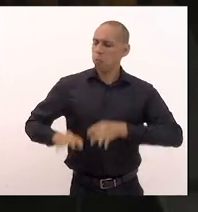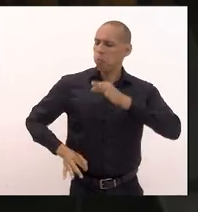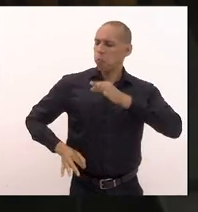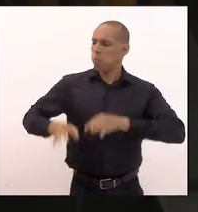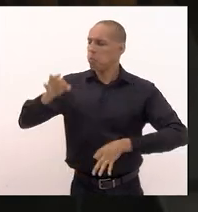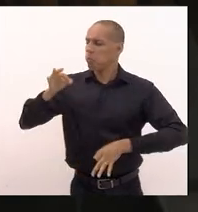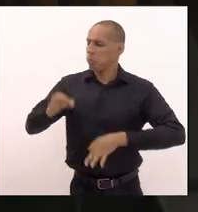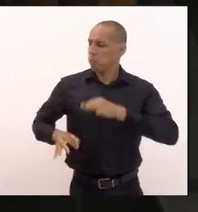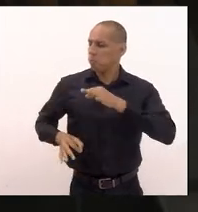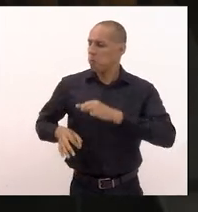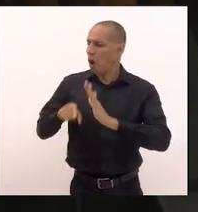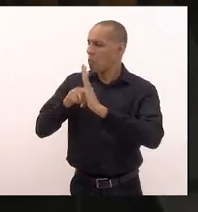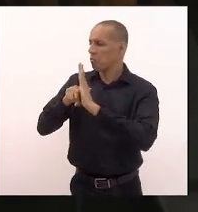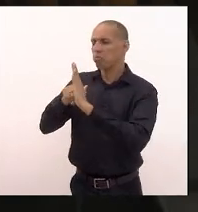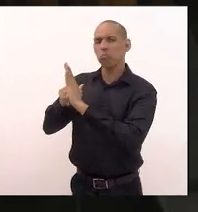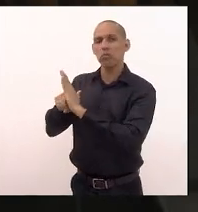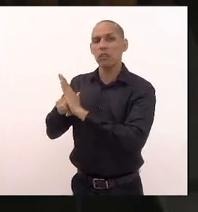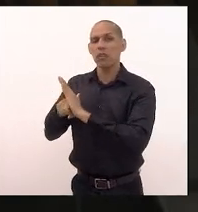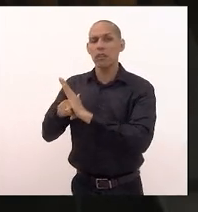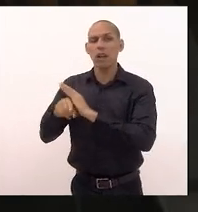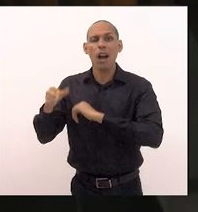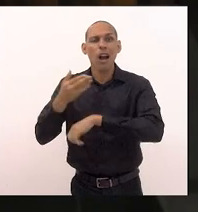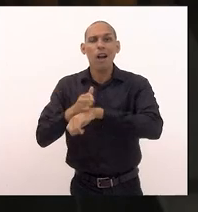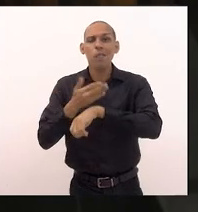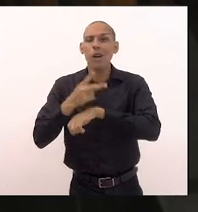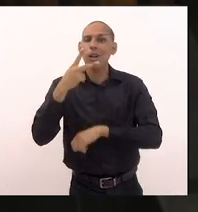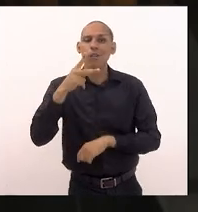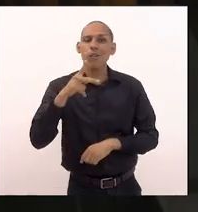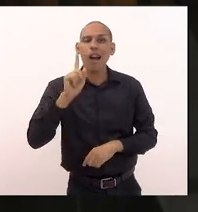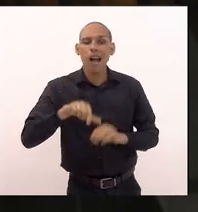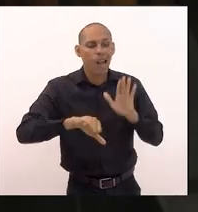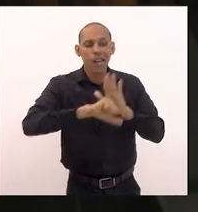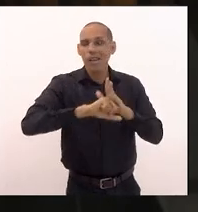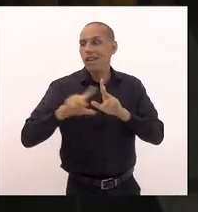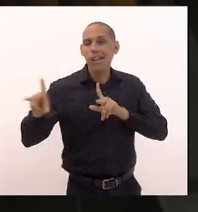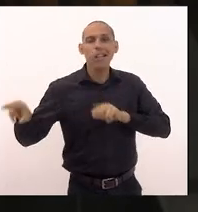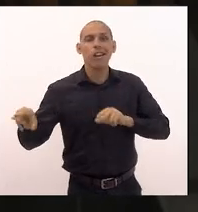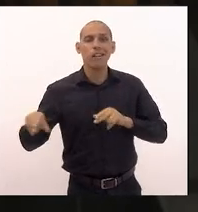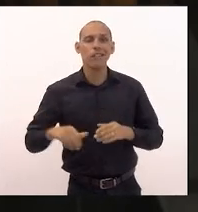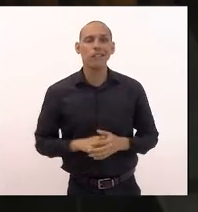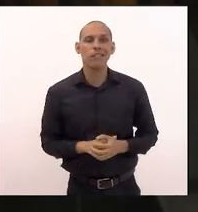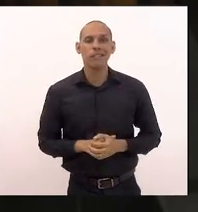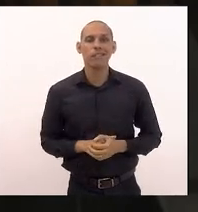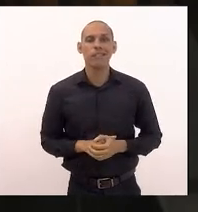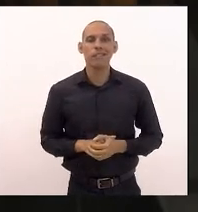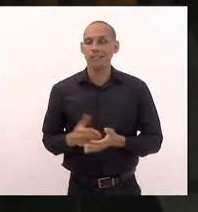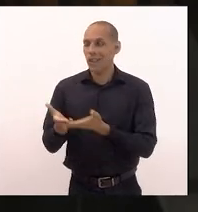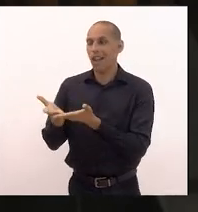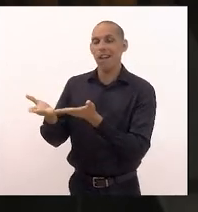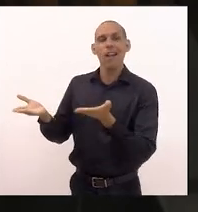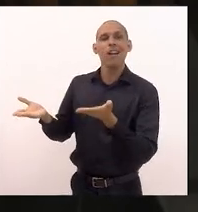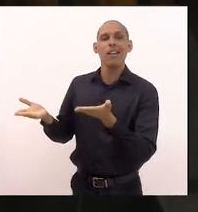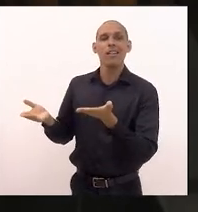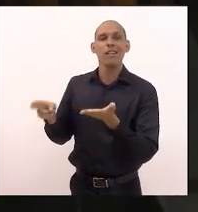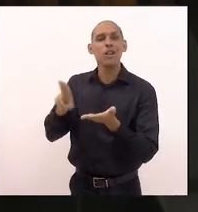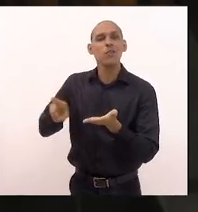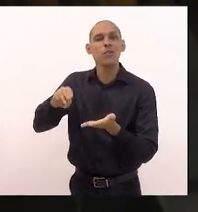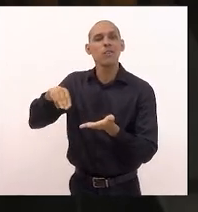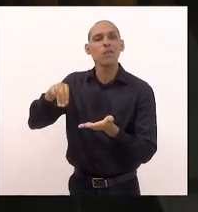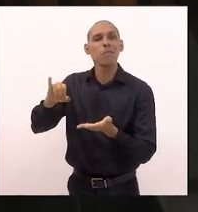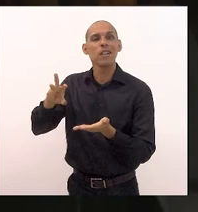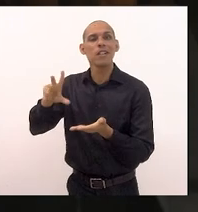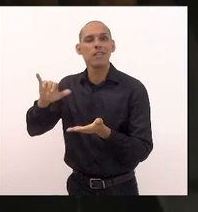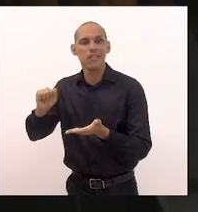milícias a sua prática é tão criminosa quanto aqueles que utilizam das milícias